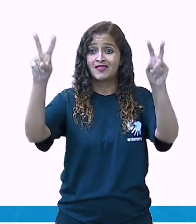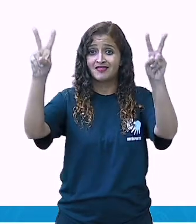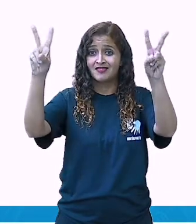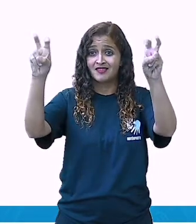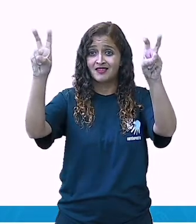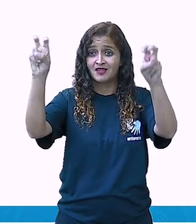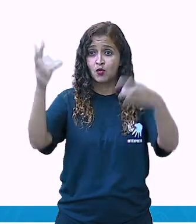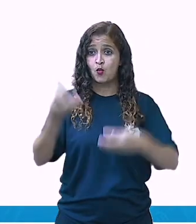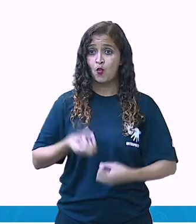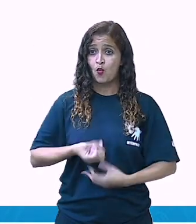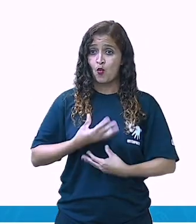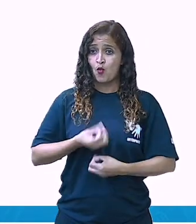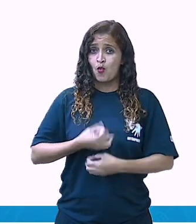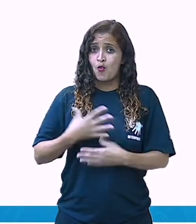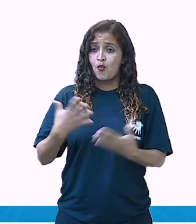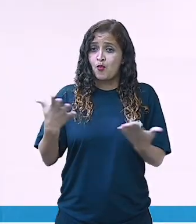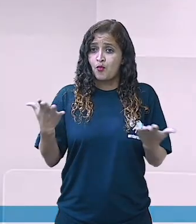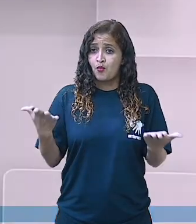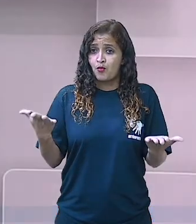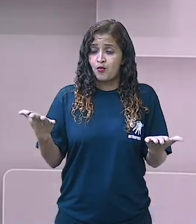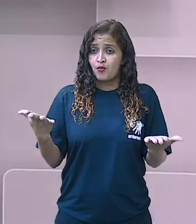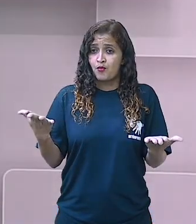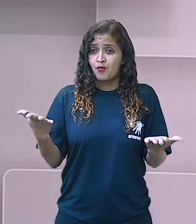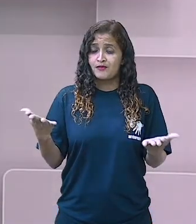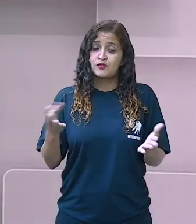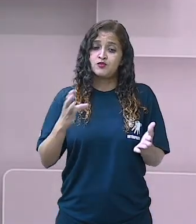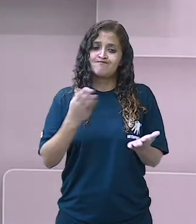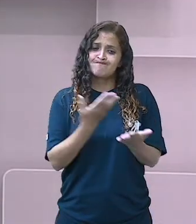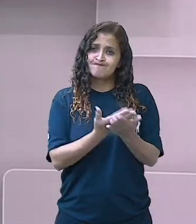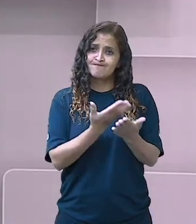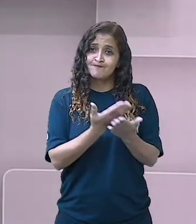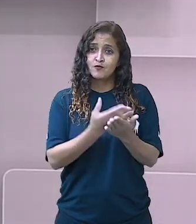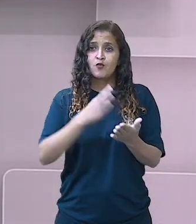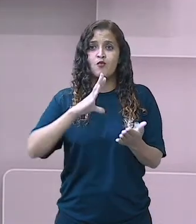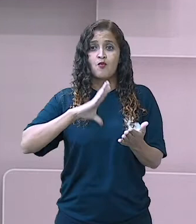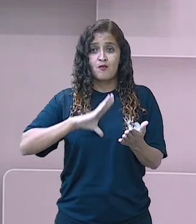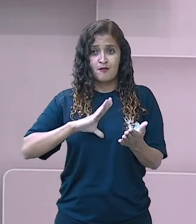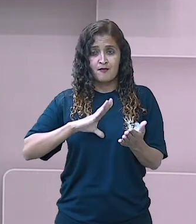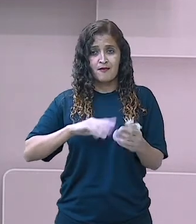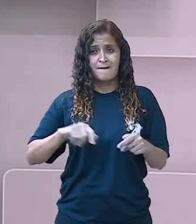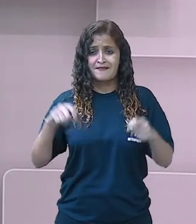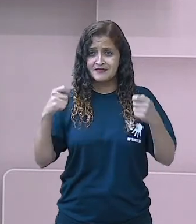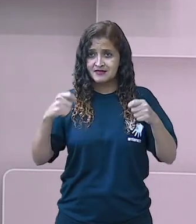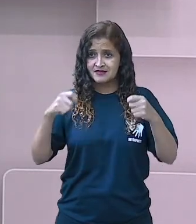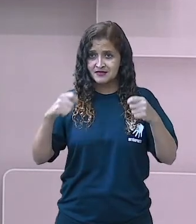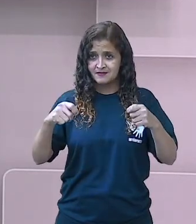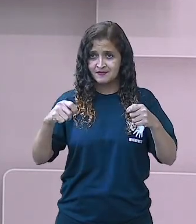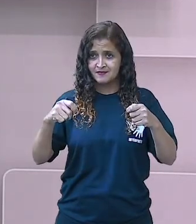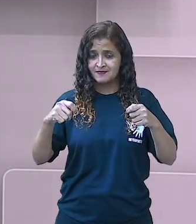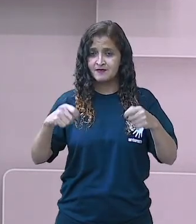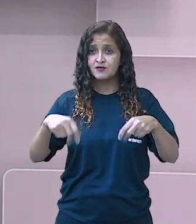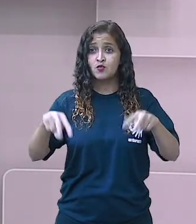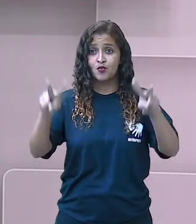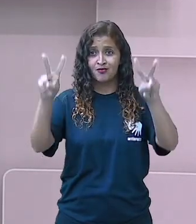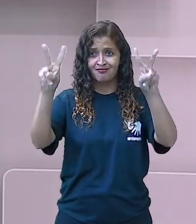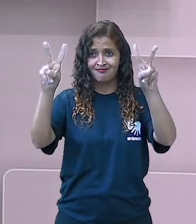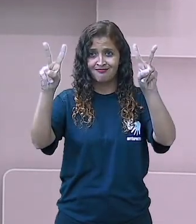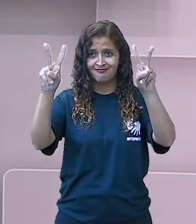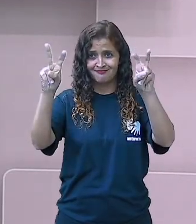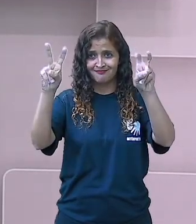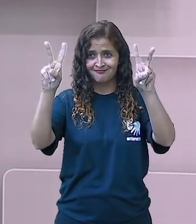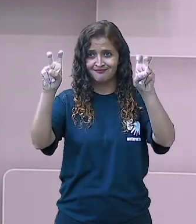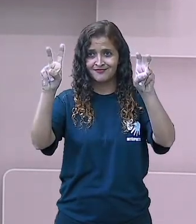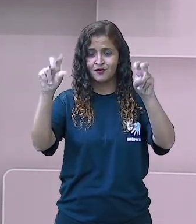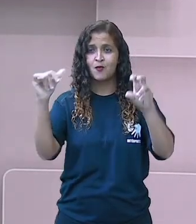poema? Toda aula, né? De português que a professora traz um texto, a gente coloca essa pergunta. Vocês já observaram?